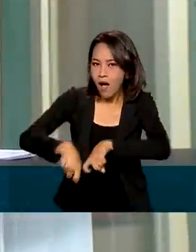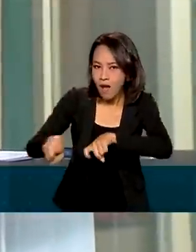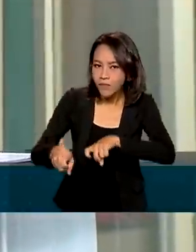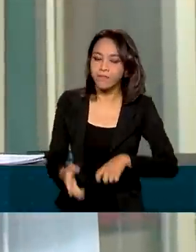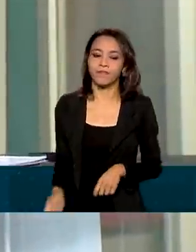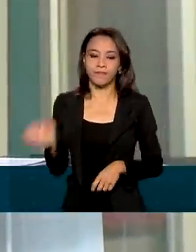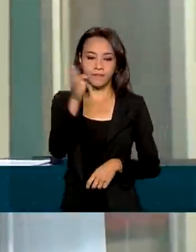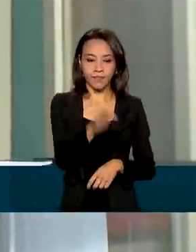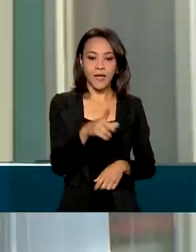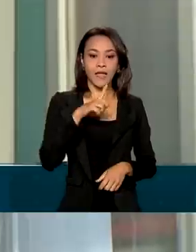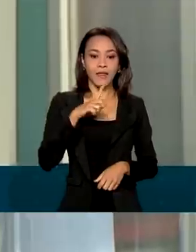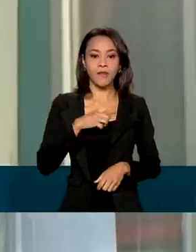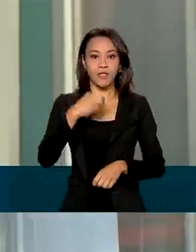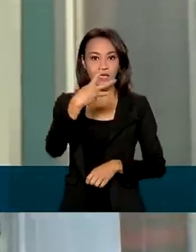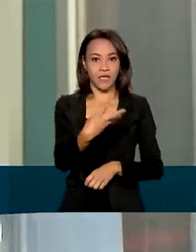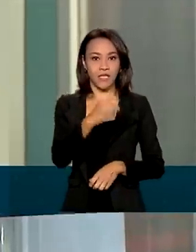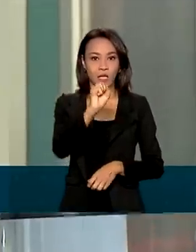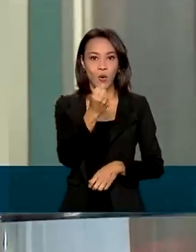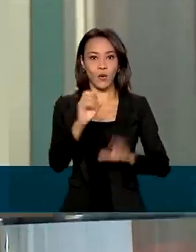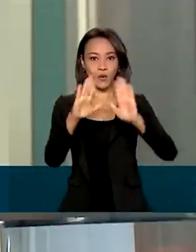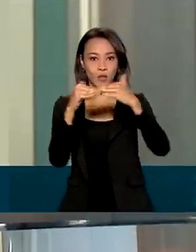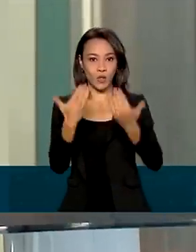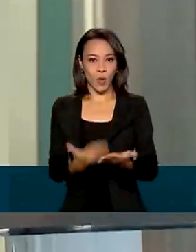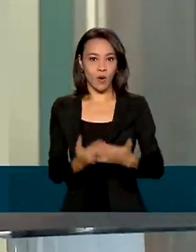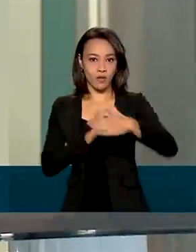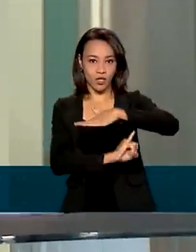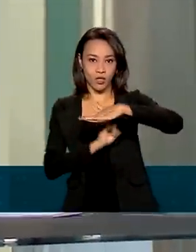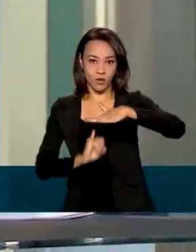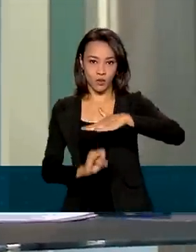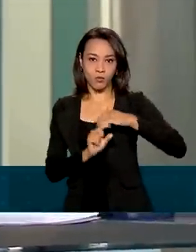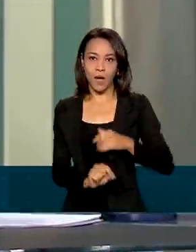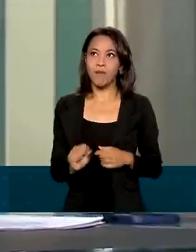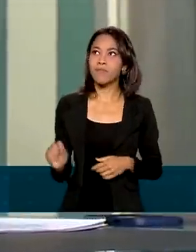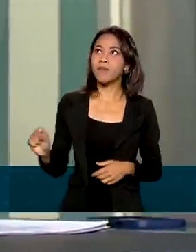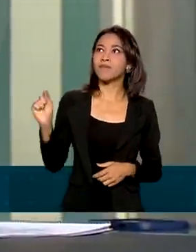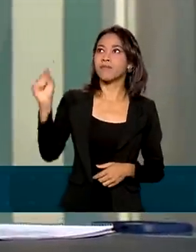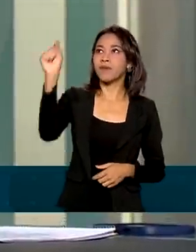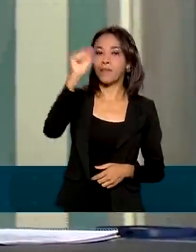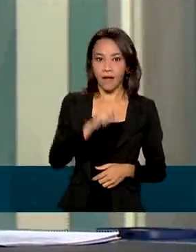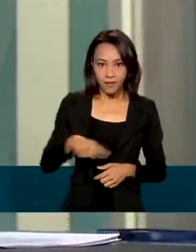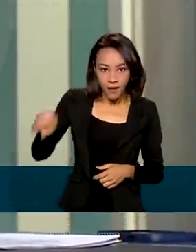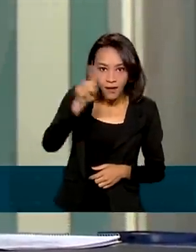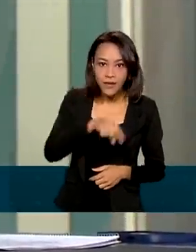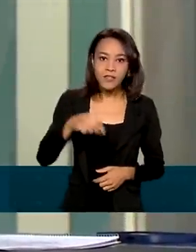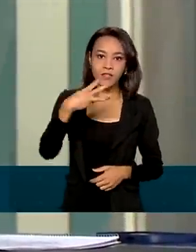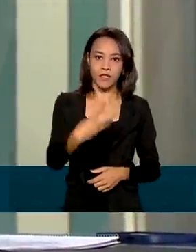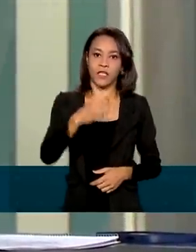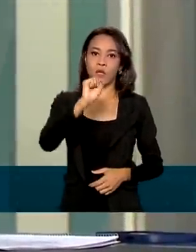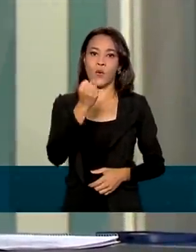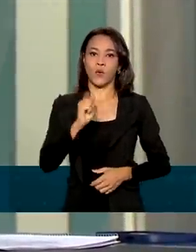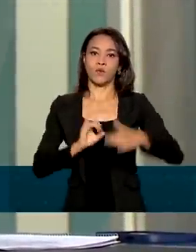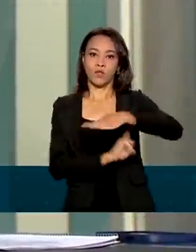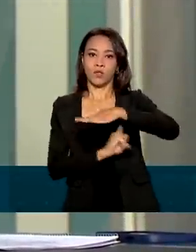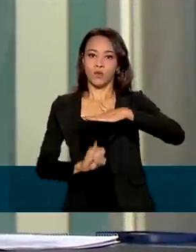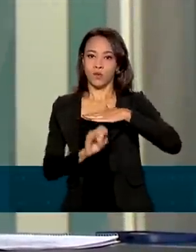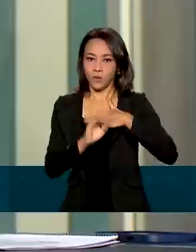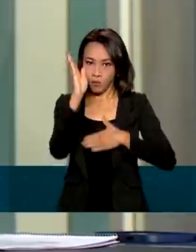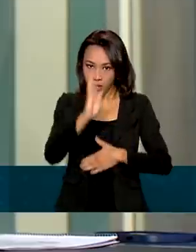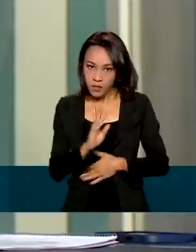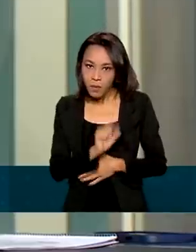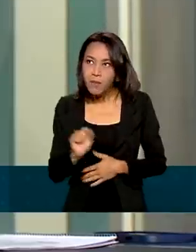escolas e institutos que fazem um trabalho extraordinário. Desses 38 que nós temos do Brasil, nós temos